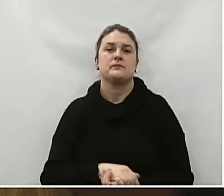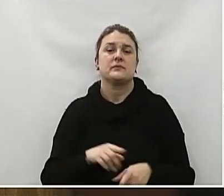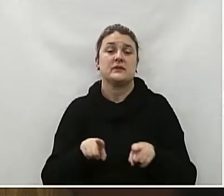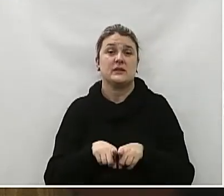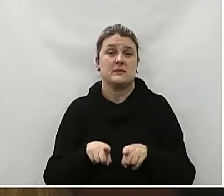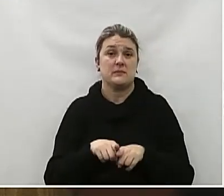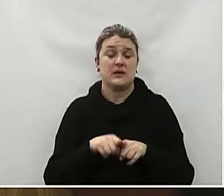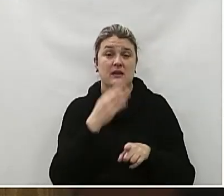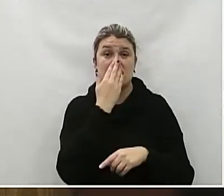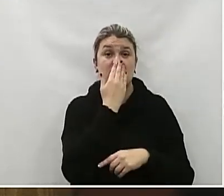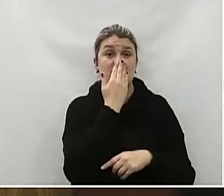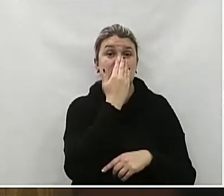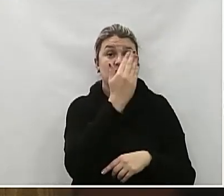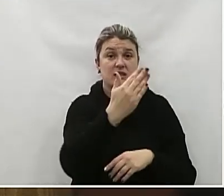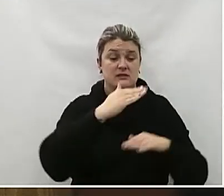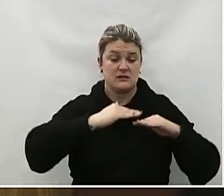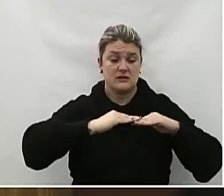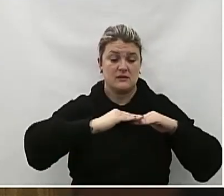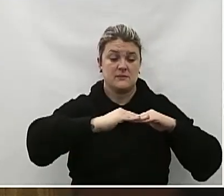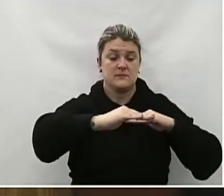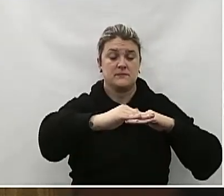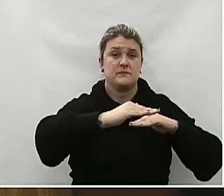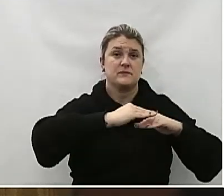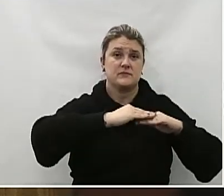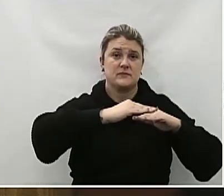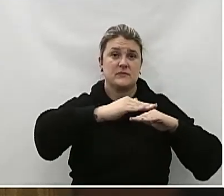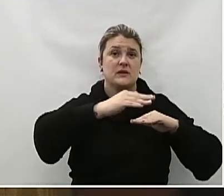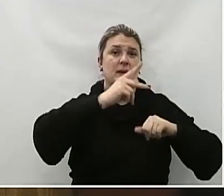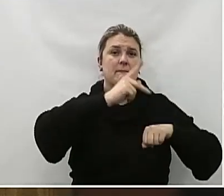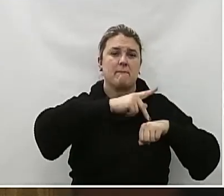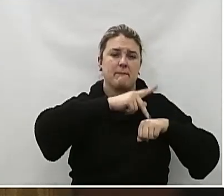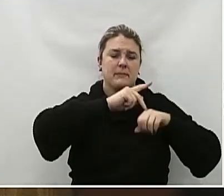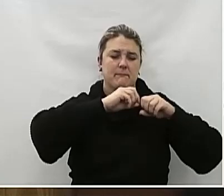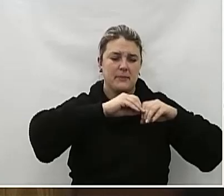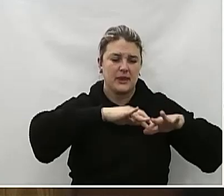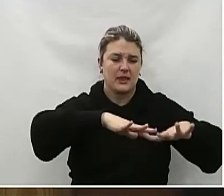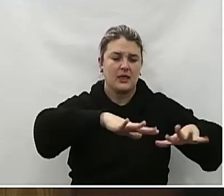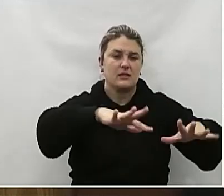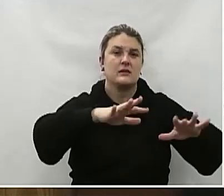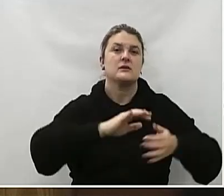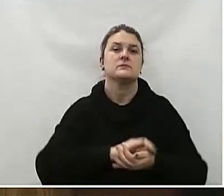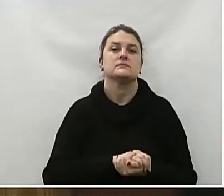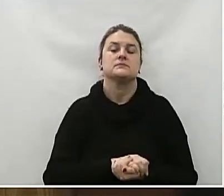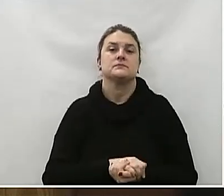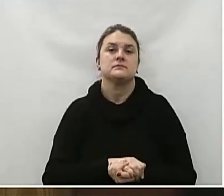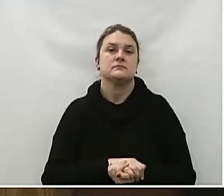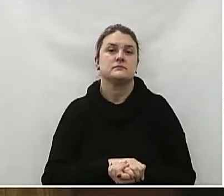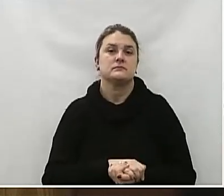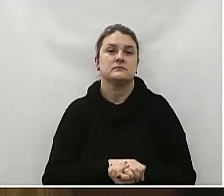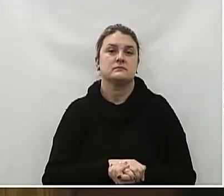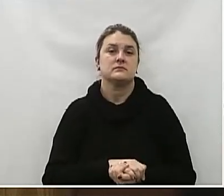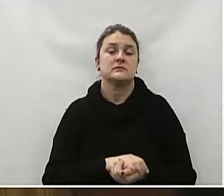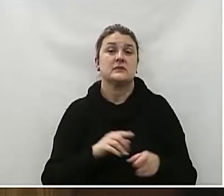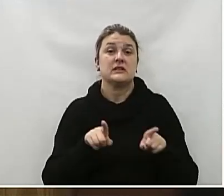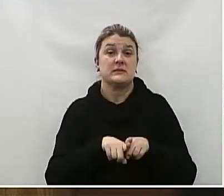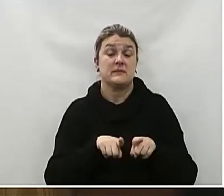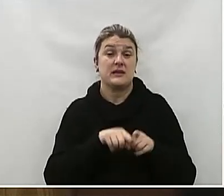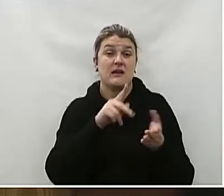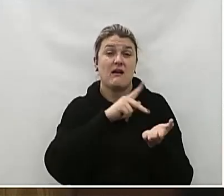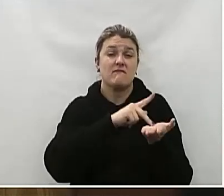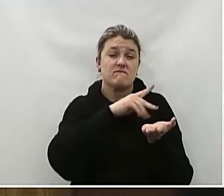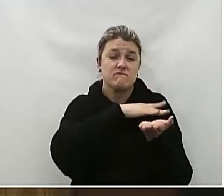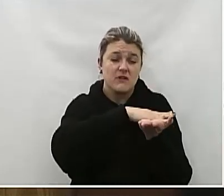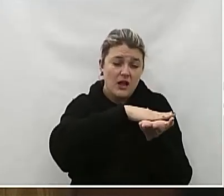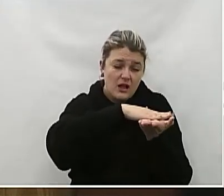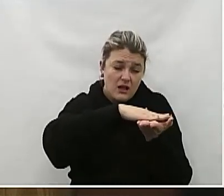nivelamento do terreno em frente A brinquedoteca Além de colocação de pedra brita nesse local E finalizando, da pavimentação asfáltica